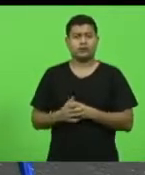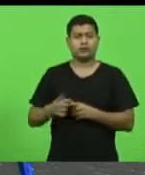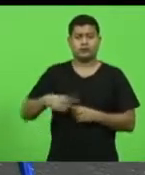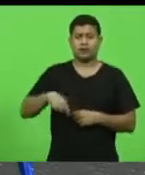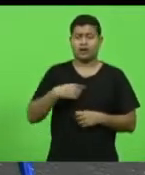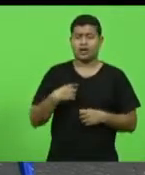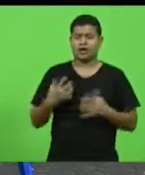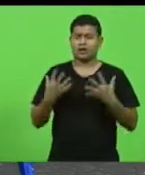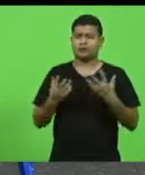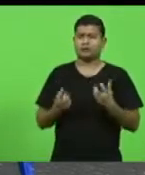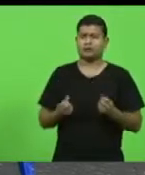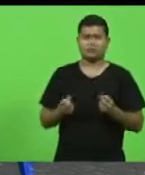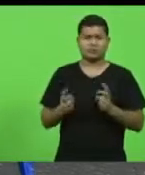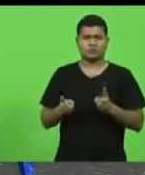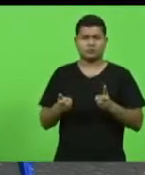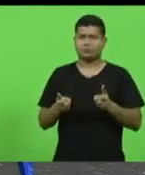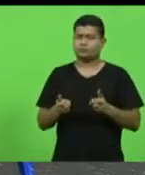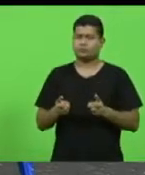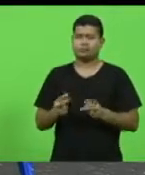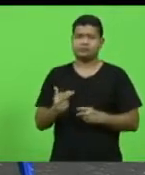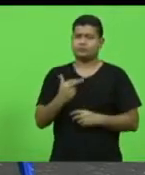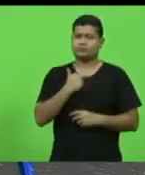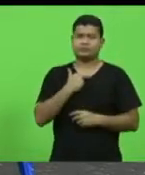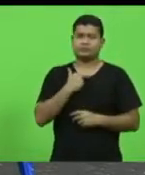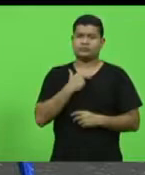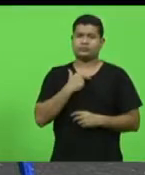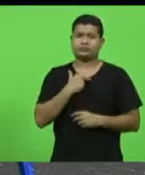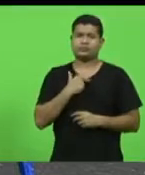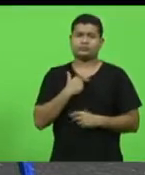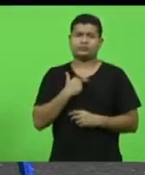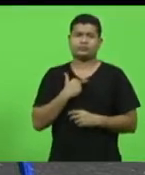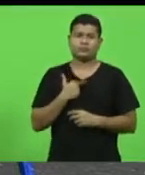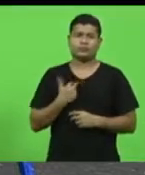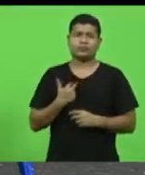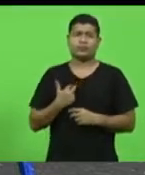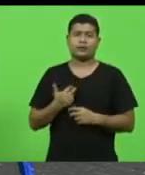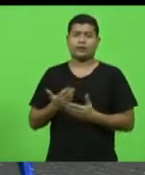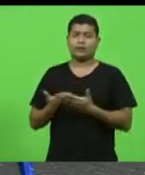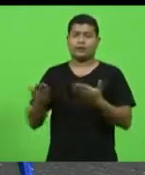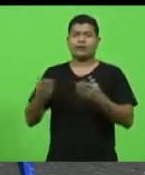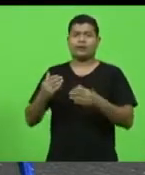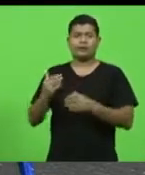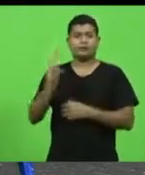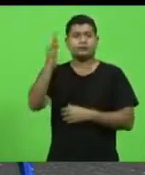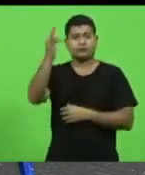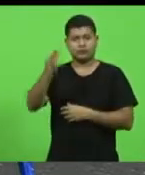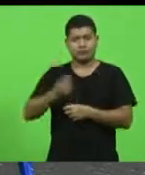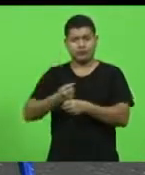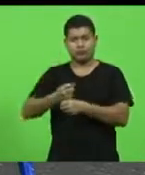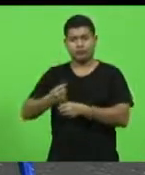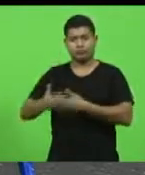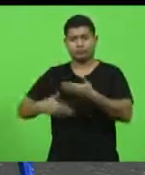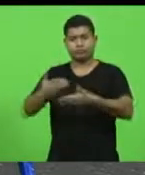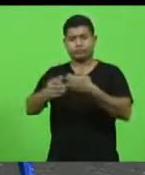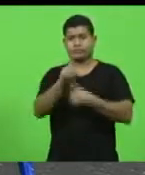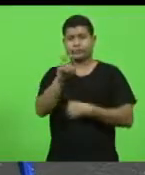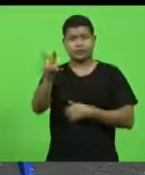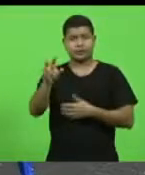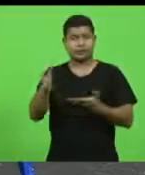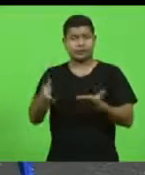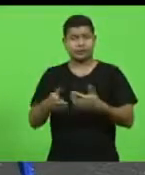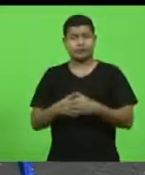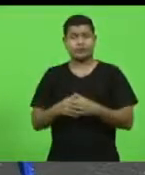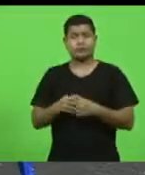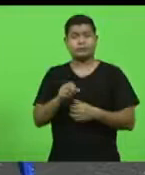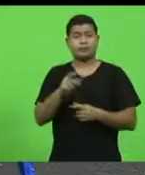aceitar que continuemos assim nos próximos 15 anos, porque, na verdade, se